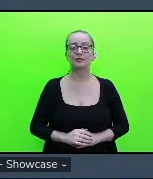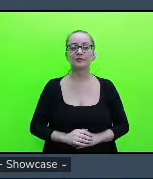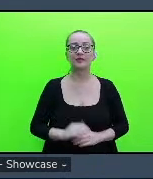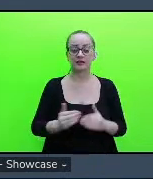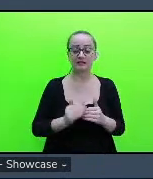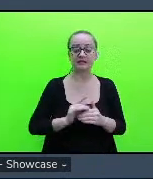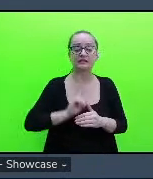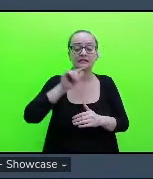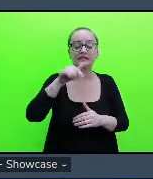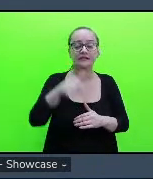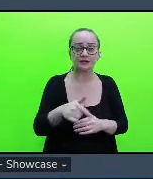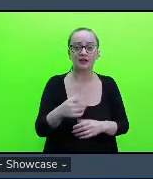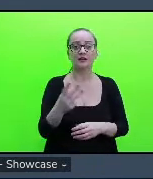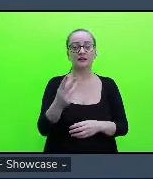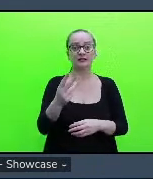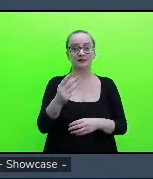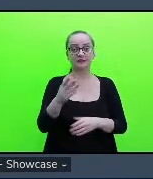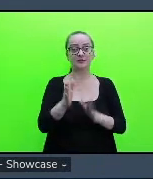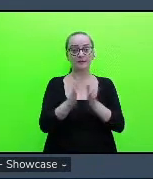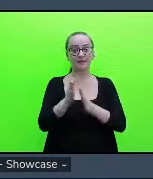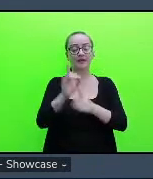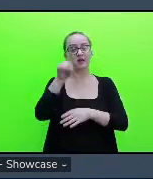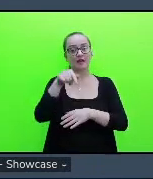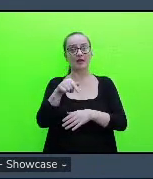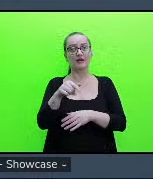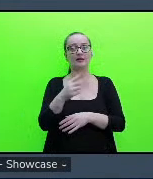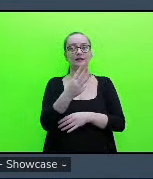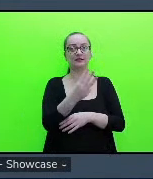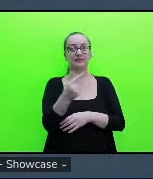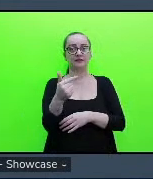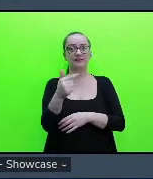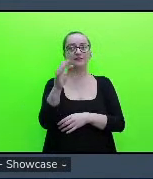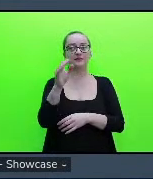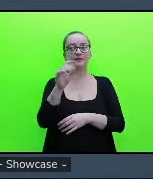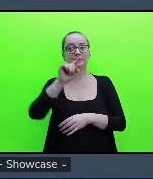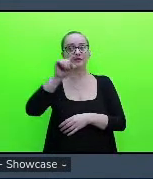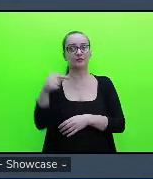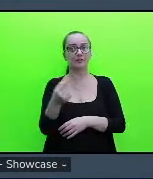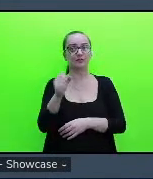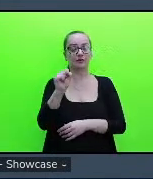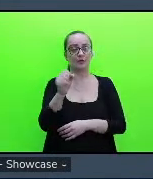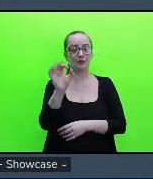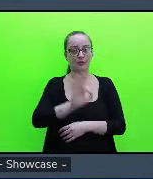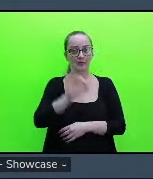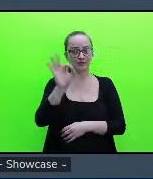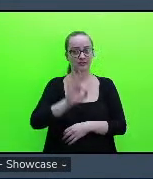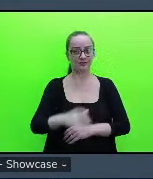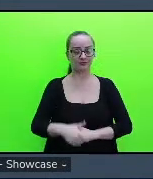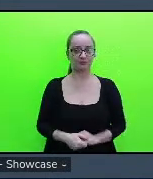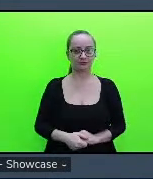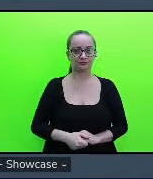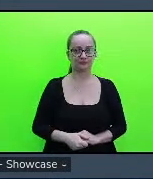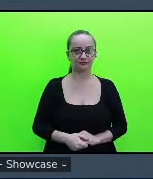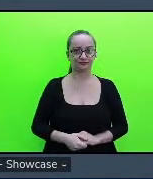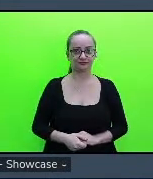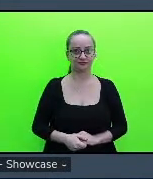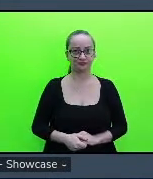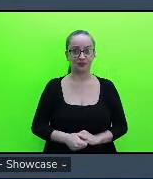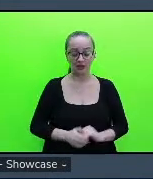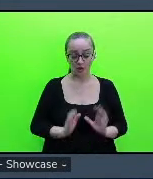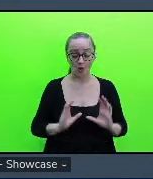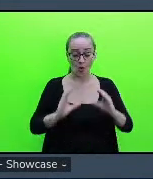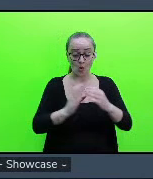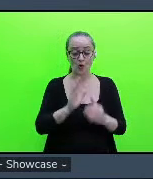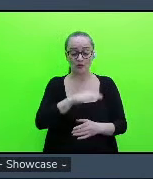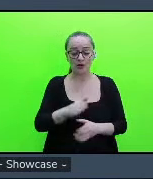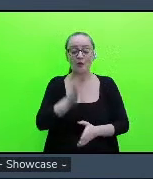terceiro período que foram de 37,8% e a metade dos alunos responderam